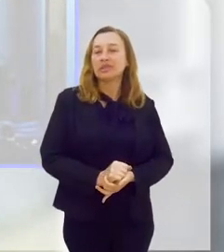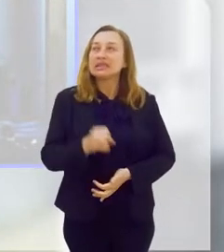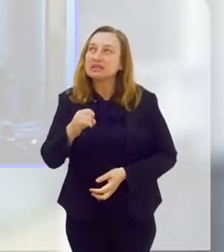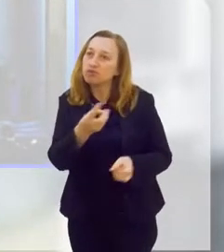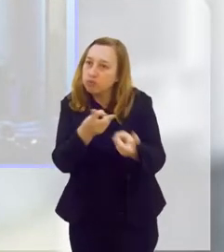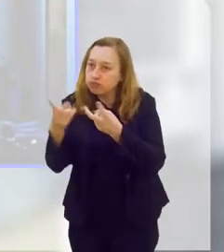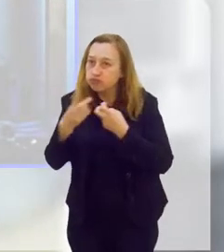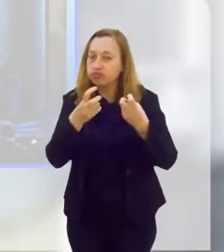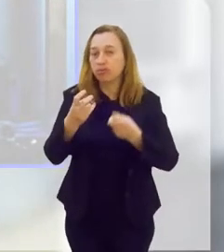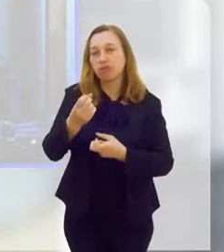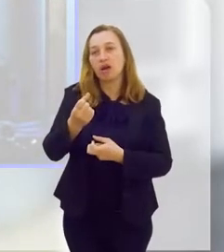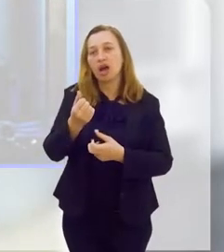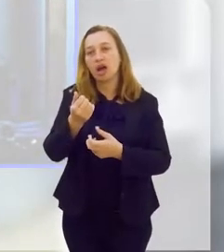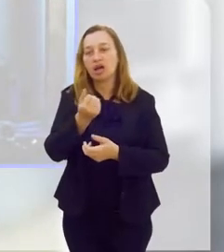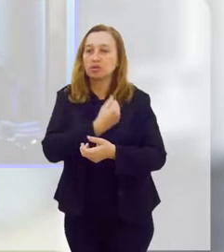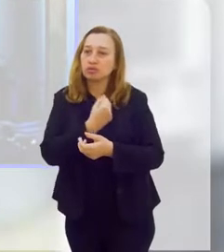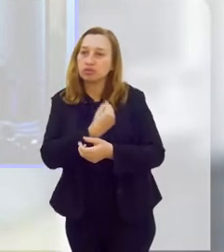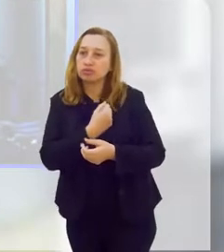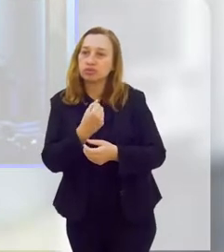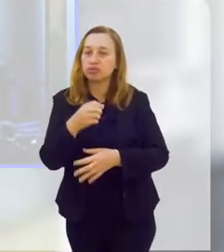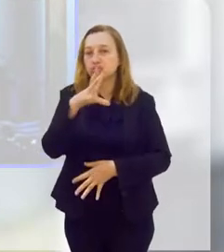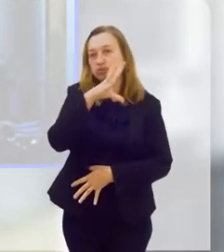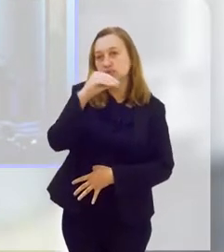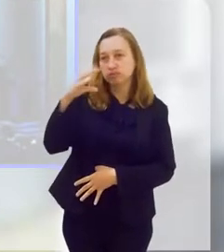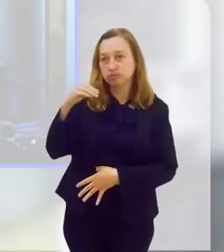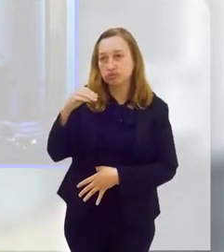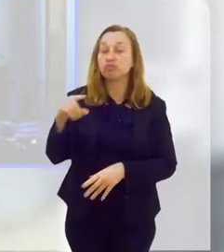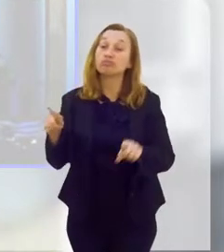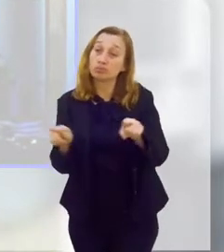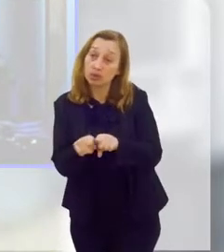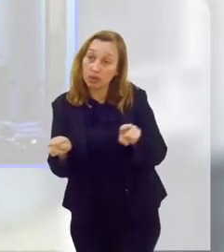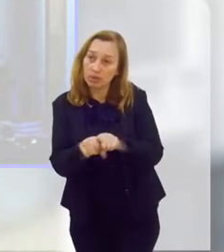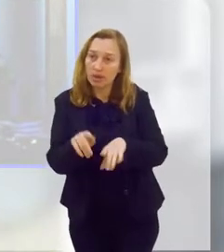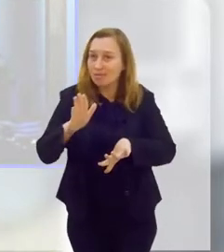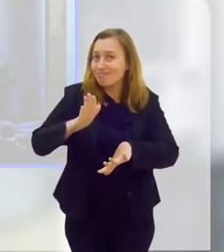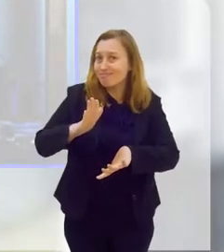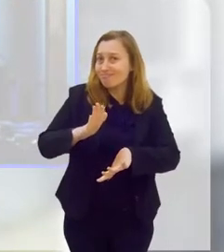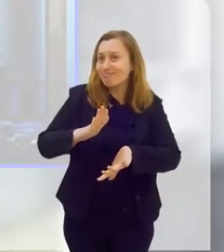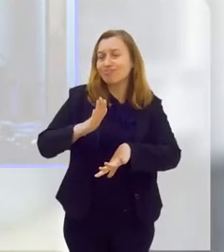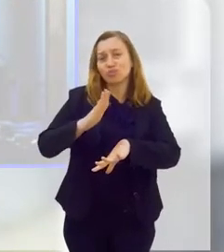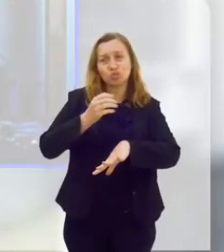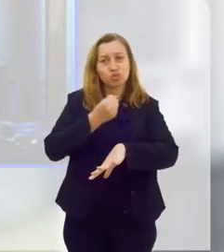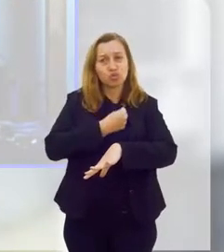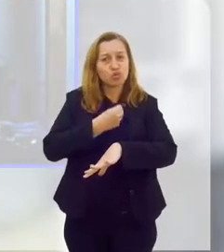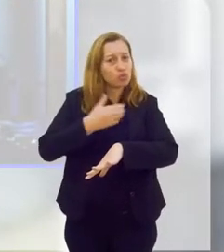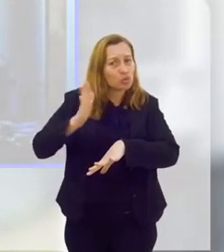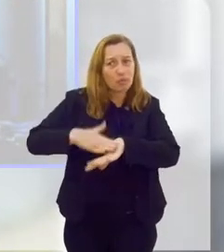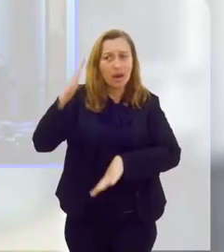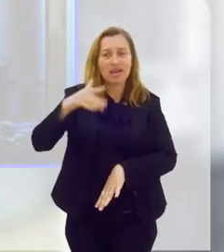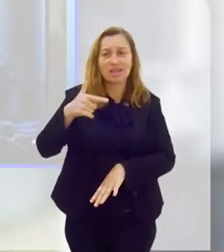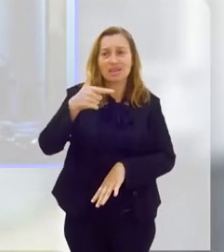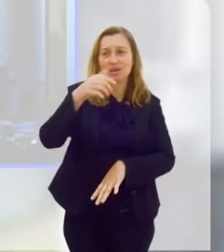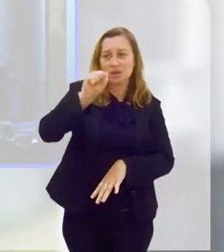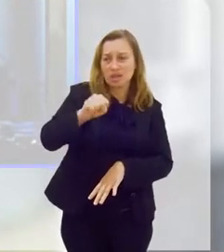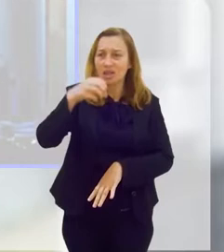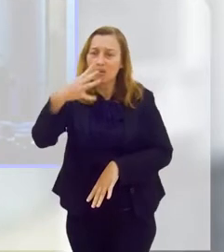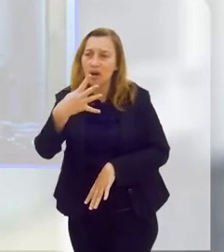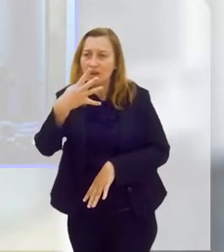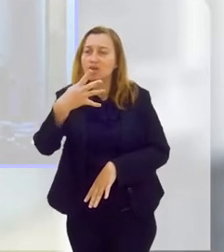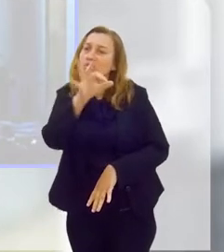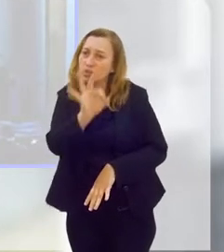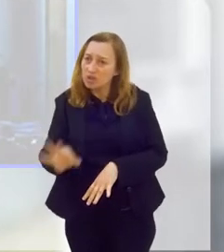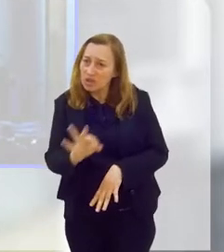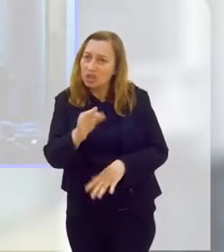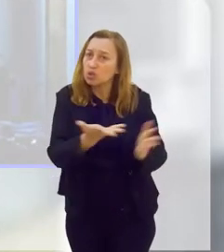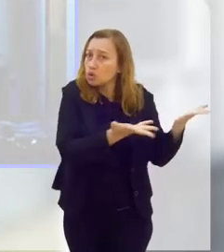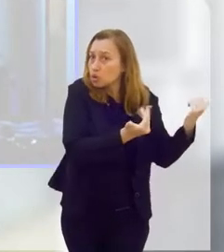Se a gente for ver os números voltados para a adolescência também, são ainda mais estarecedores. 84% dos jovens no Brasil